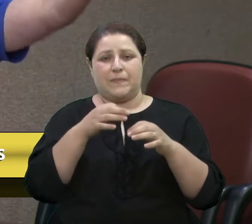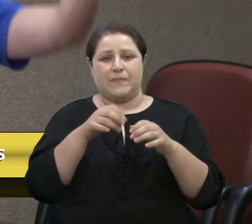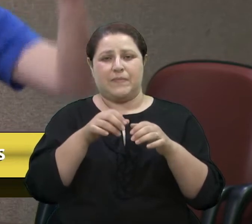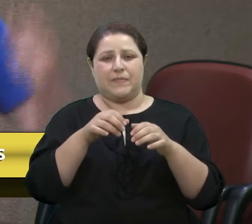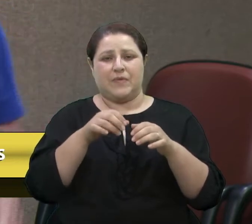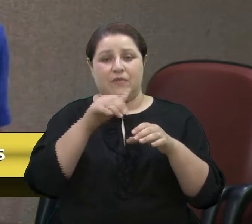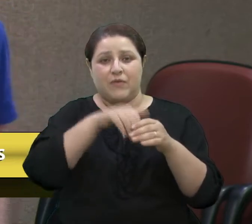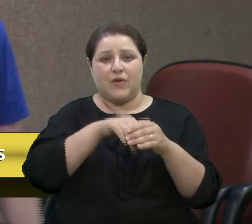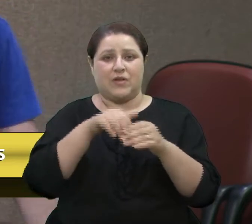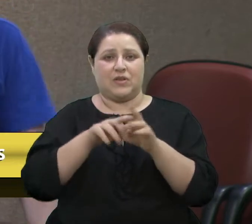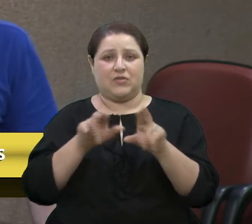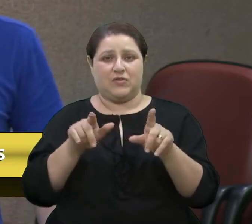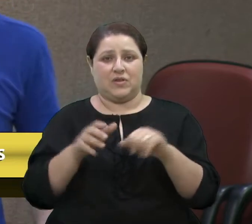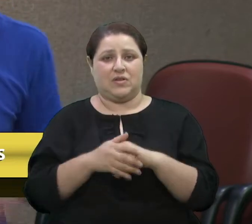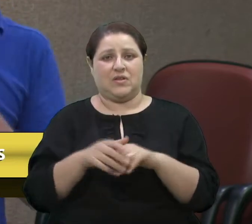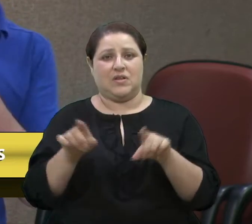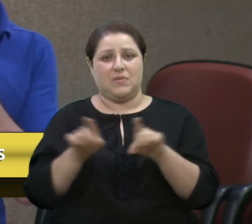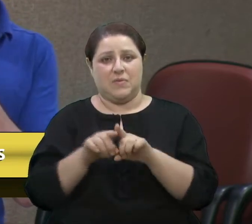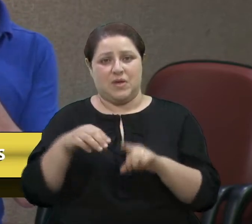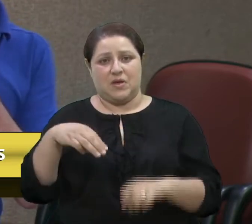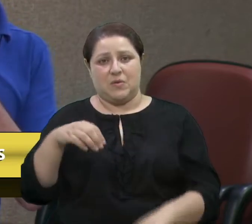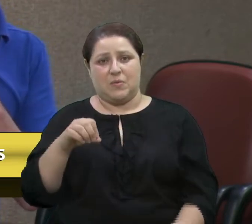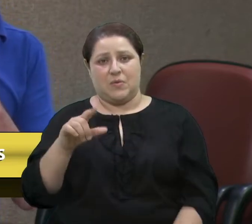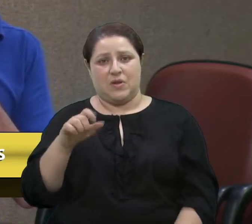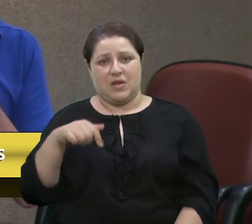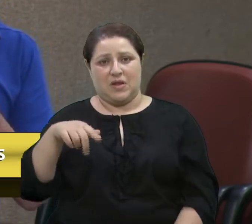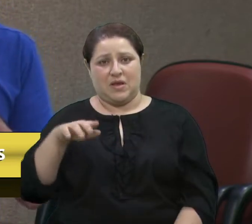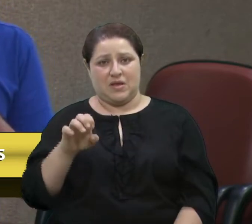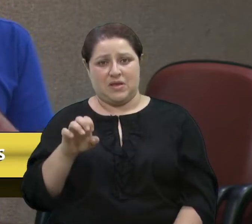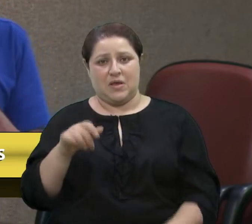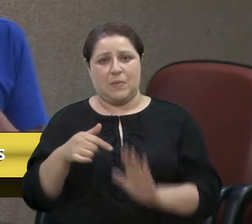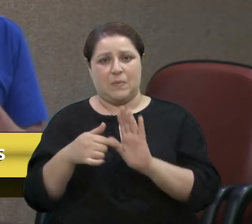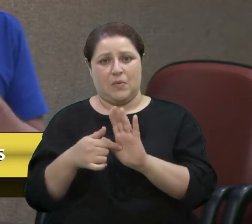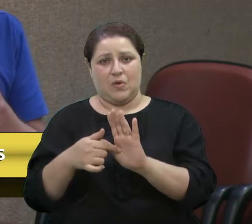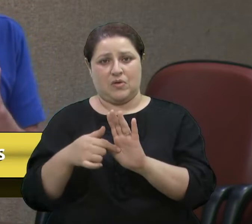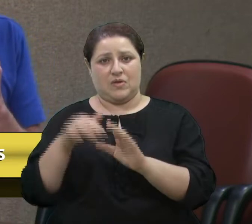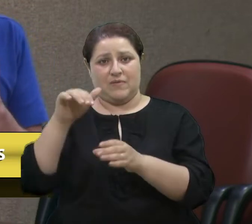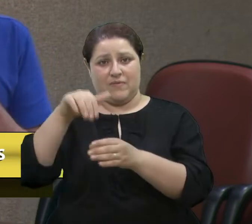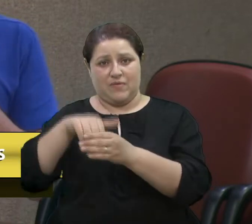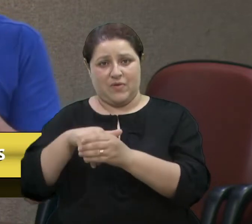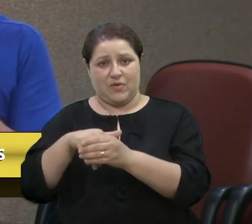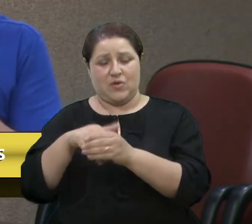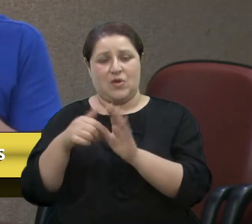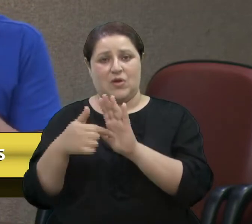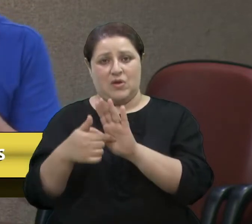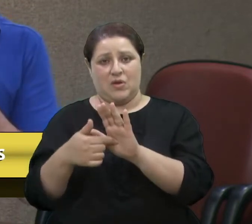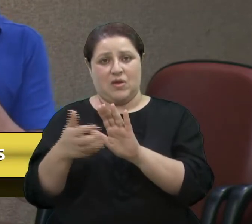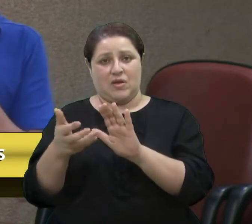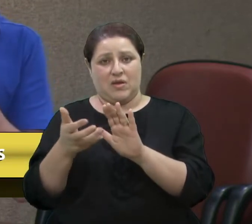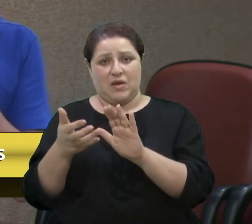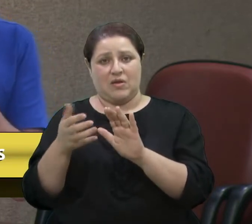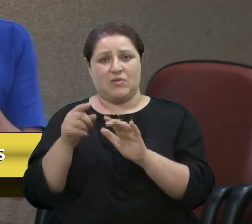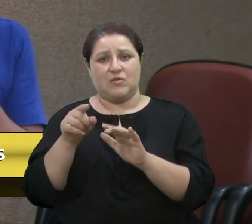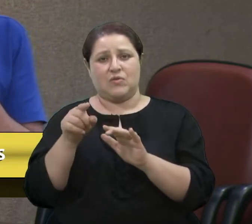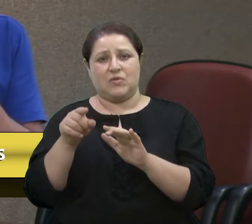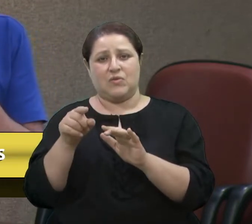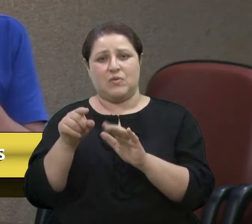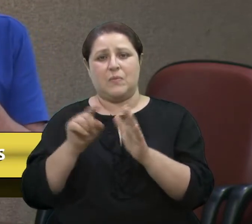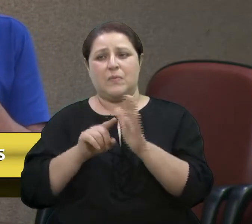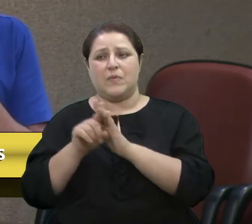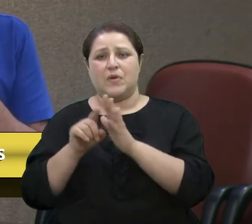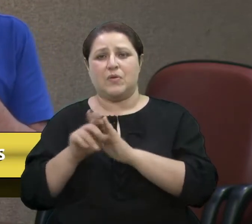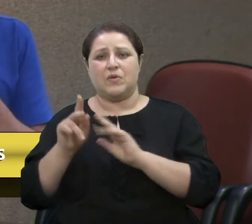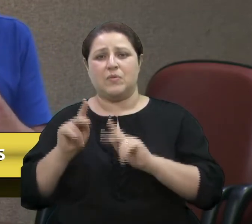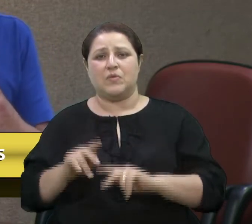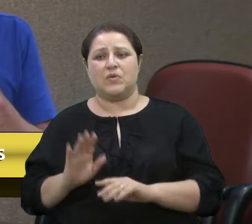somos amigos, tenho o maior respeito, traz os votos ali, vereador Moleque. Eu queria pedir para o senhor que o senhor questionasse aquelas pessoas que